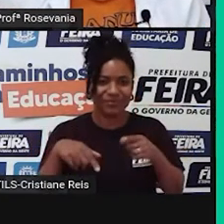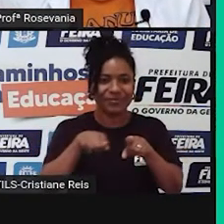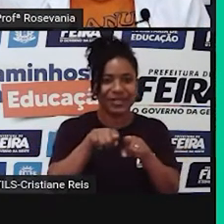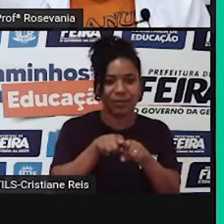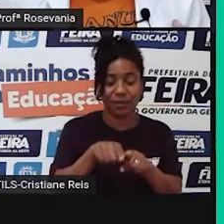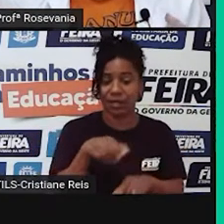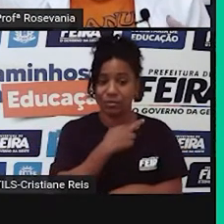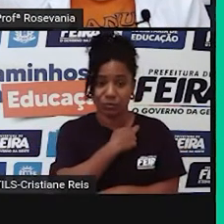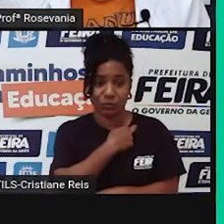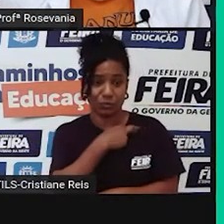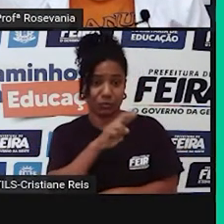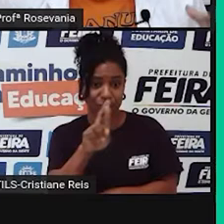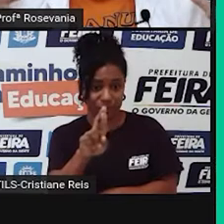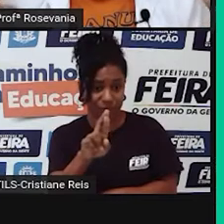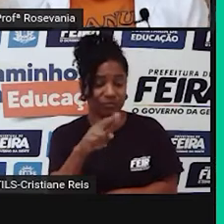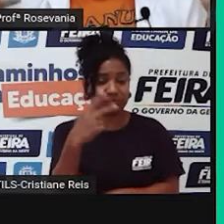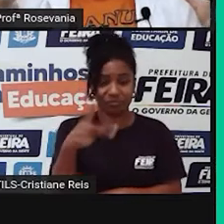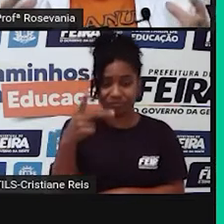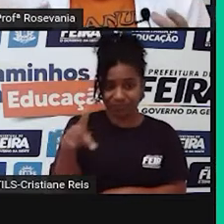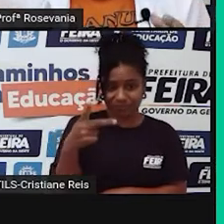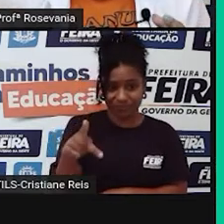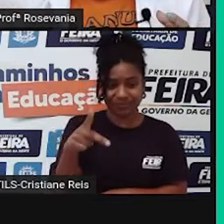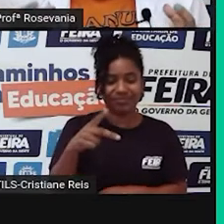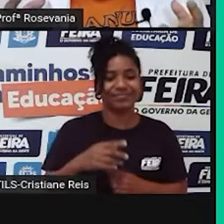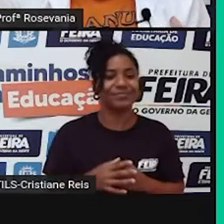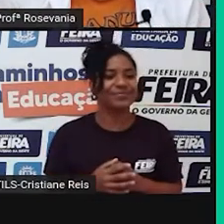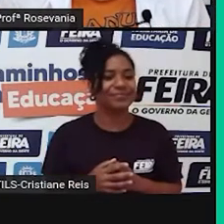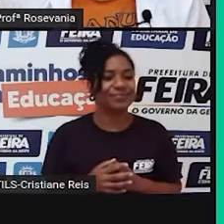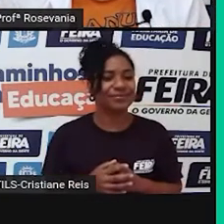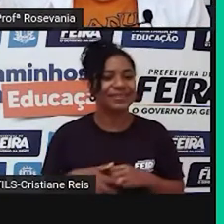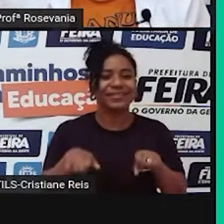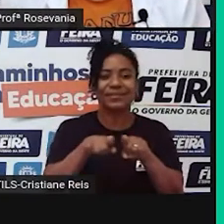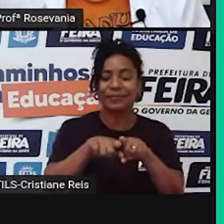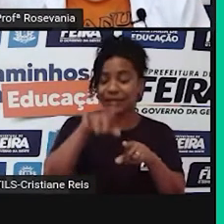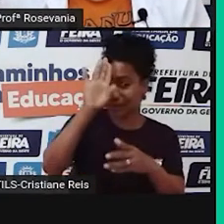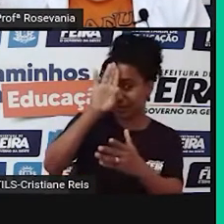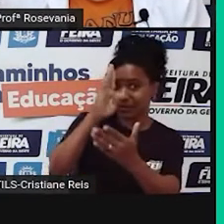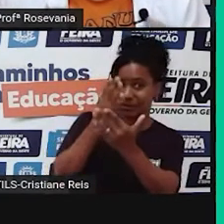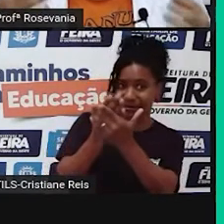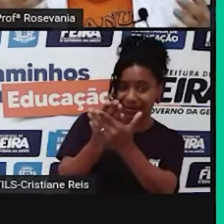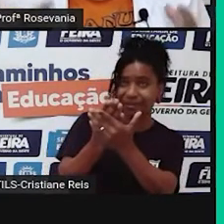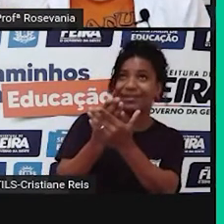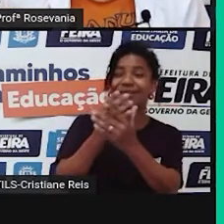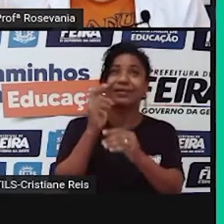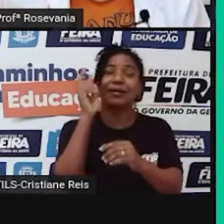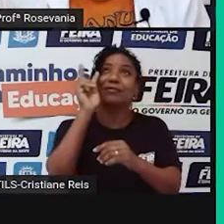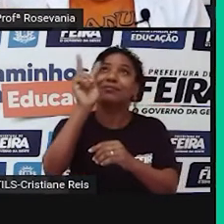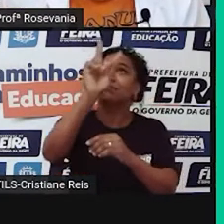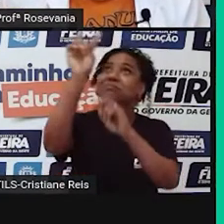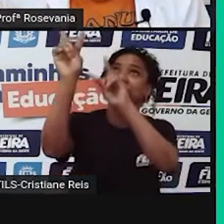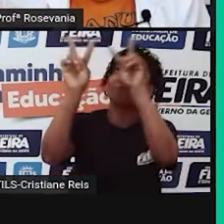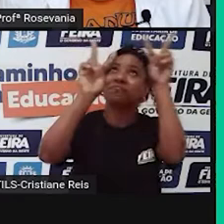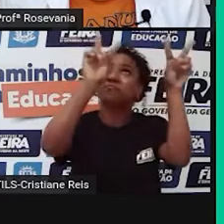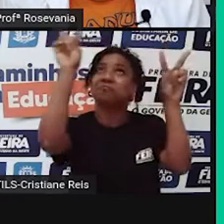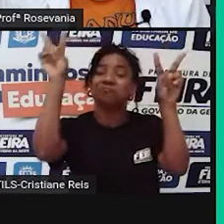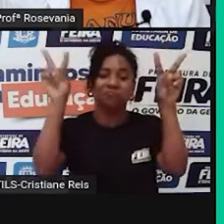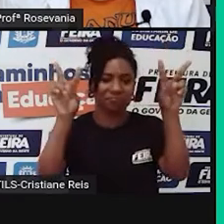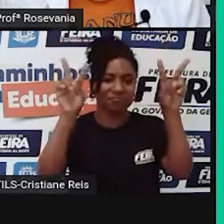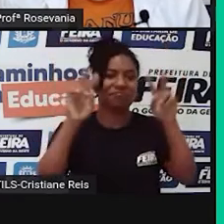religiosidade, com a sua crença dos elementos naturais, com a